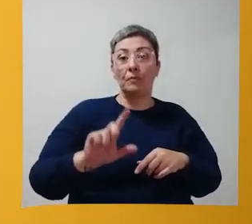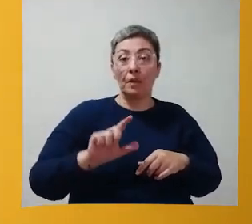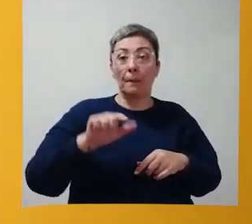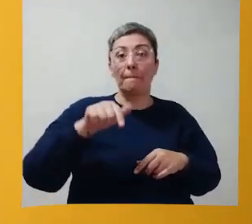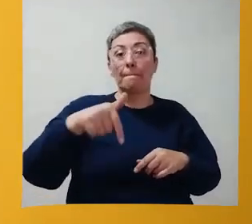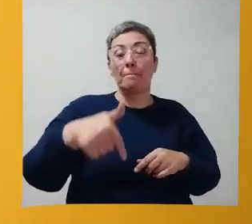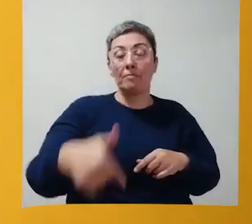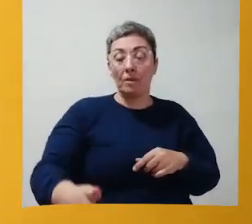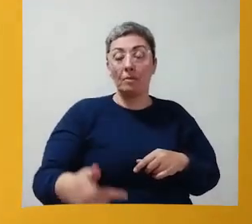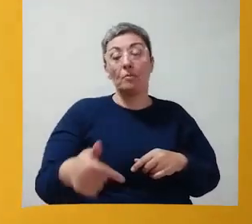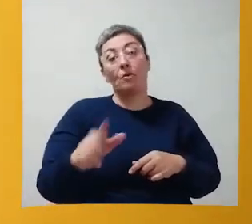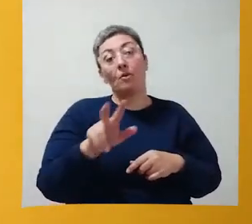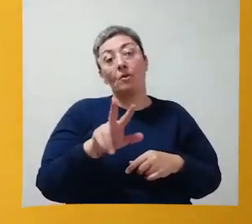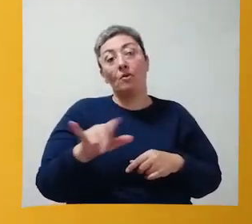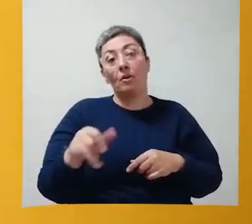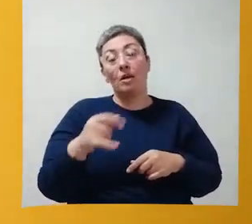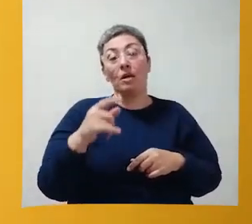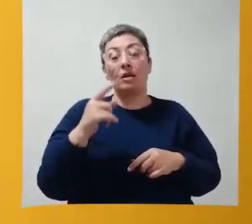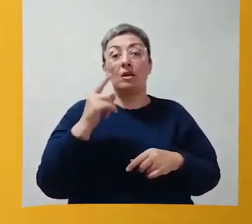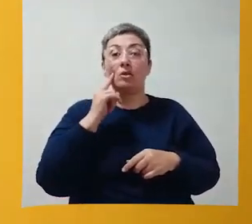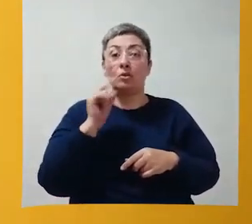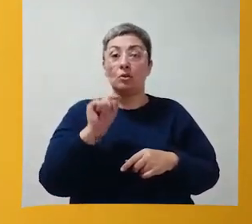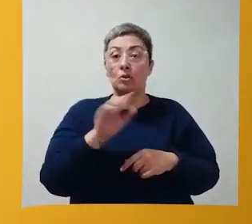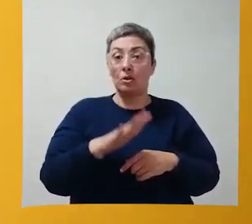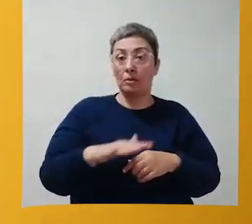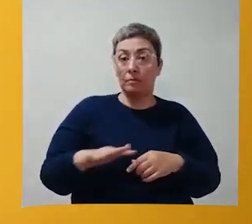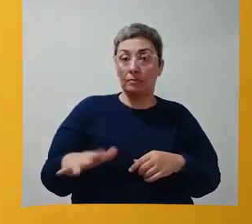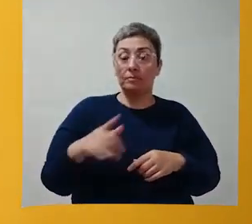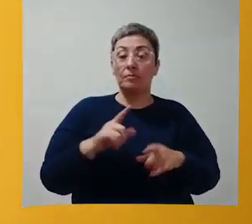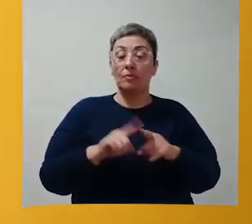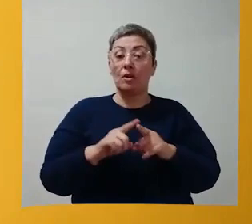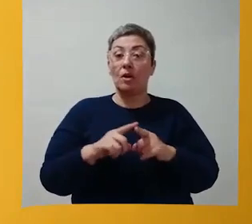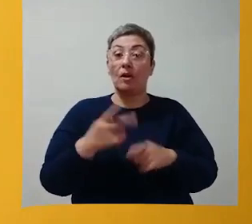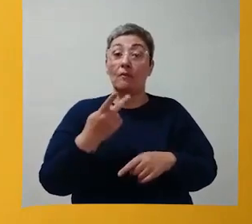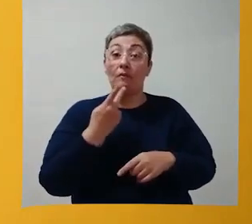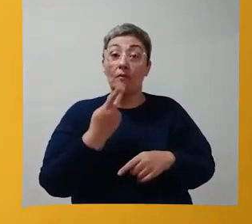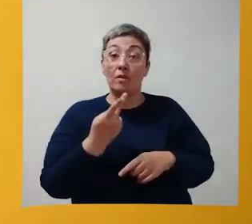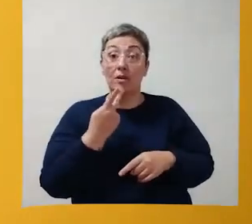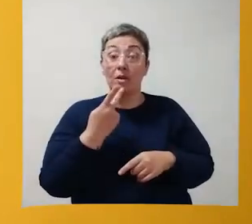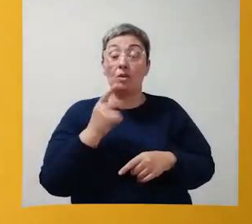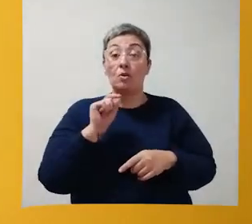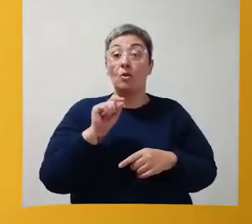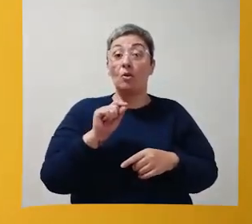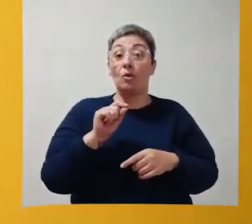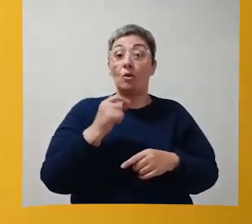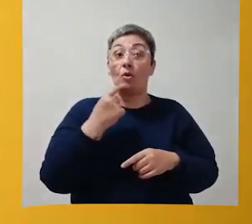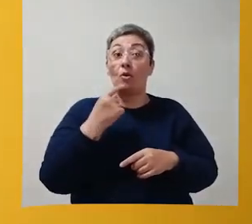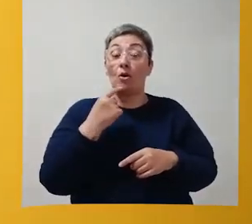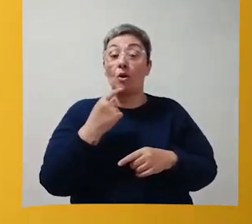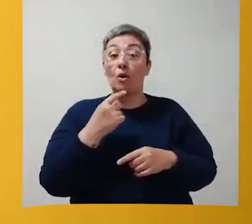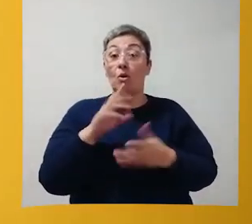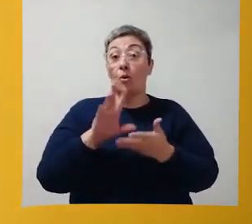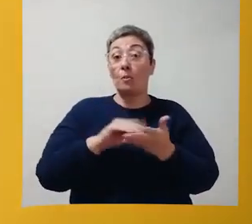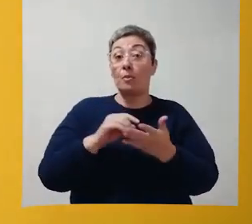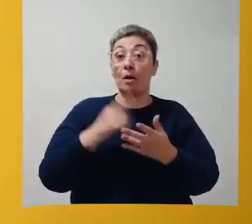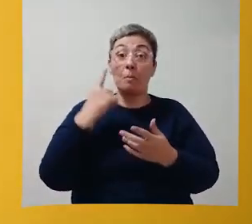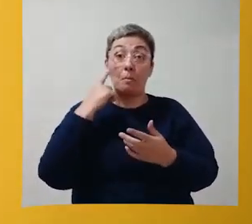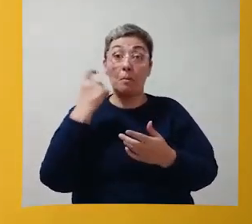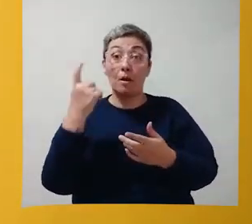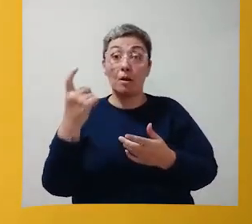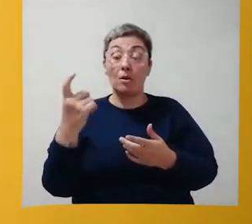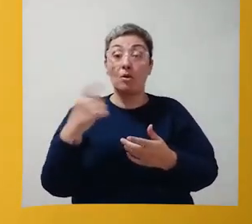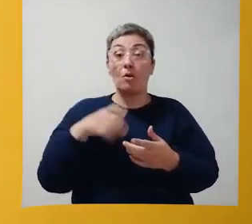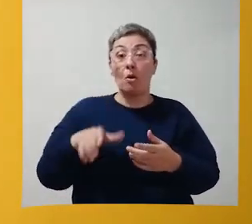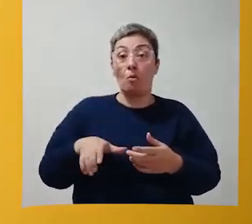Depois, eu vou fazer com que a criança fale, Imite um som. Então, eu faço um